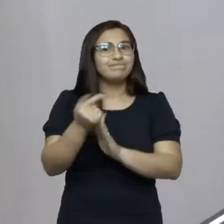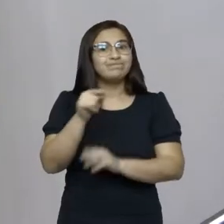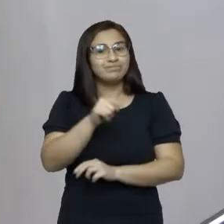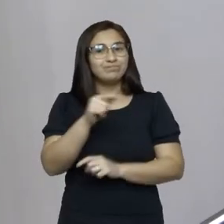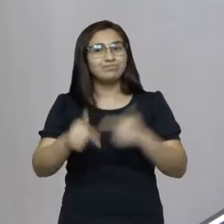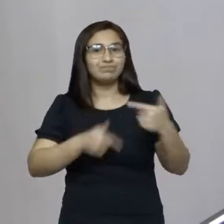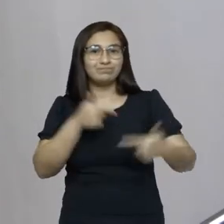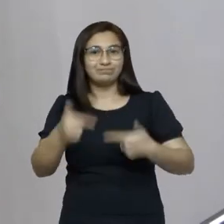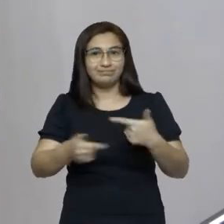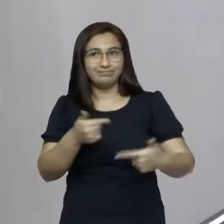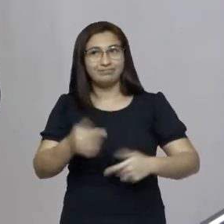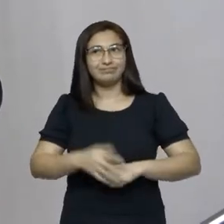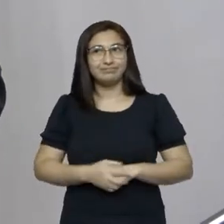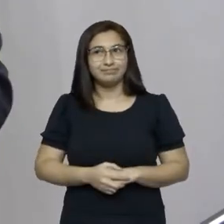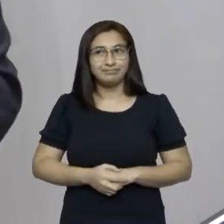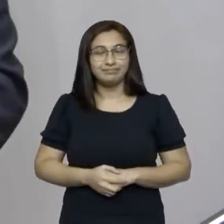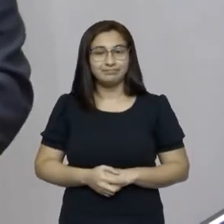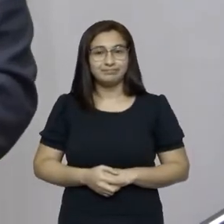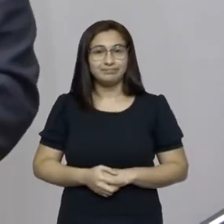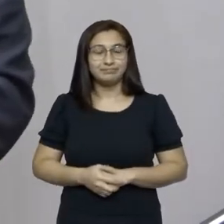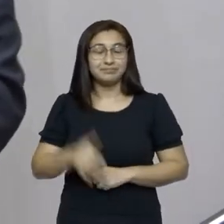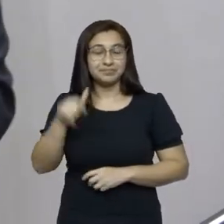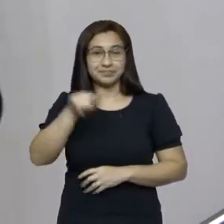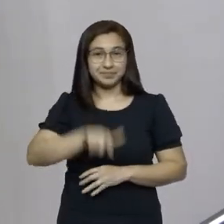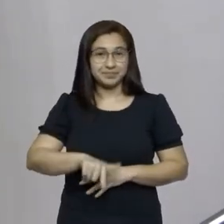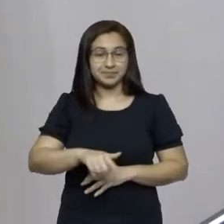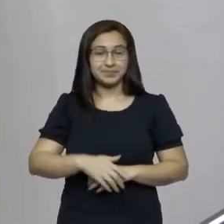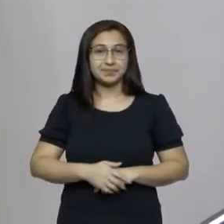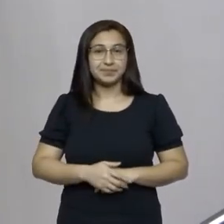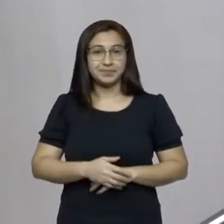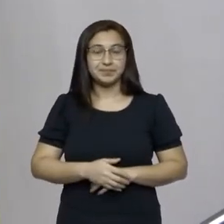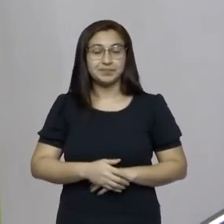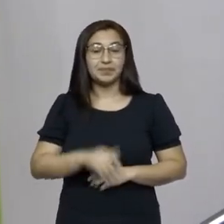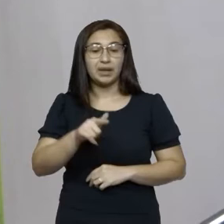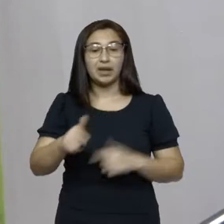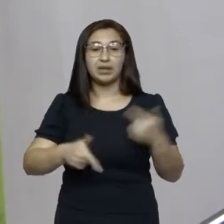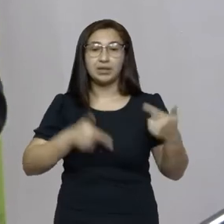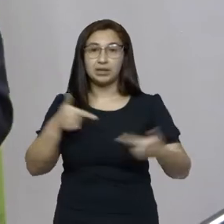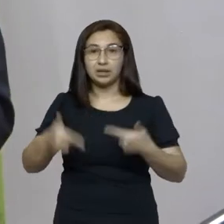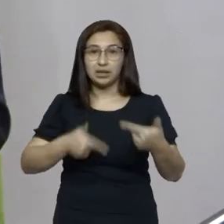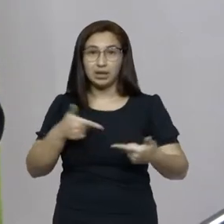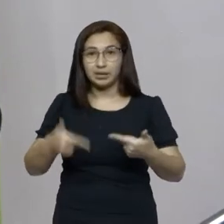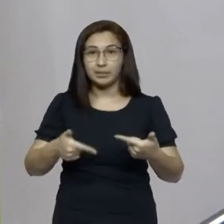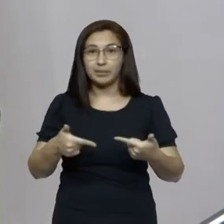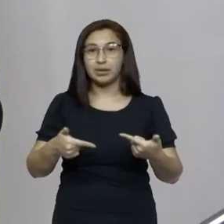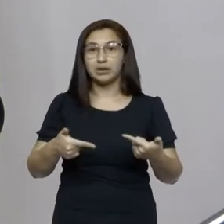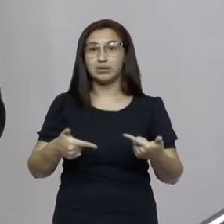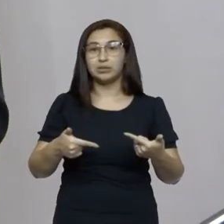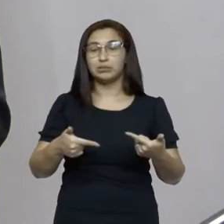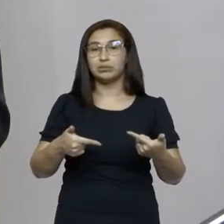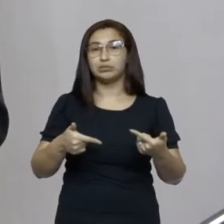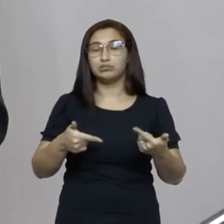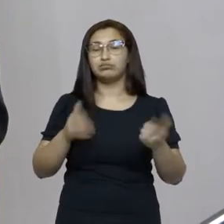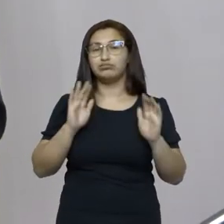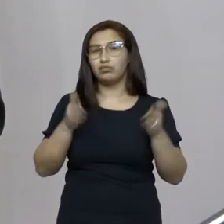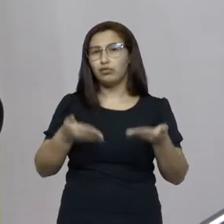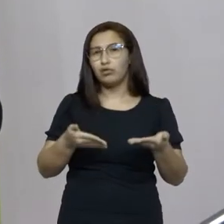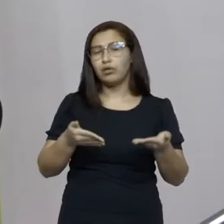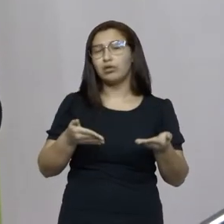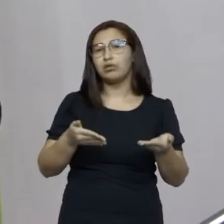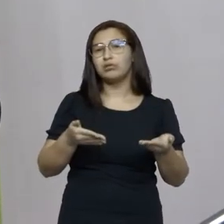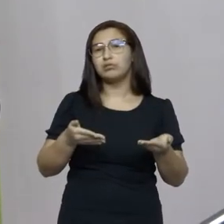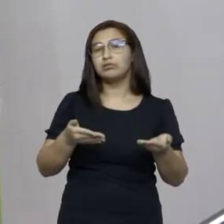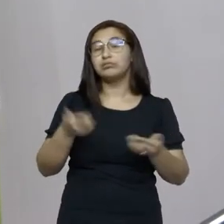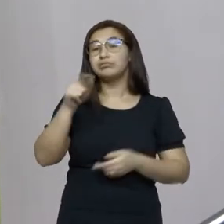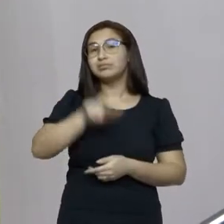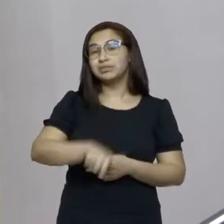e além da atividade propriamente dita, nós tivemos a presença